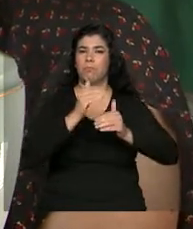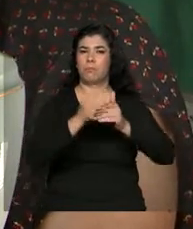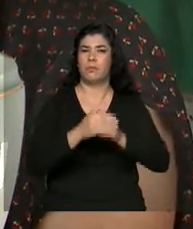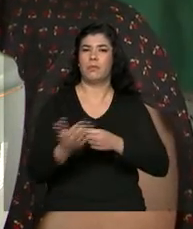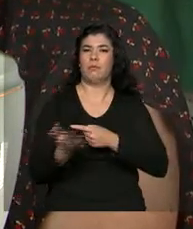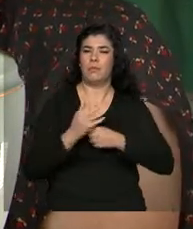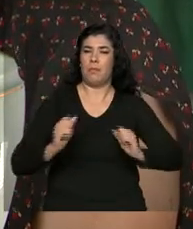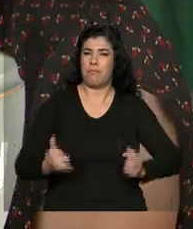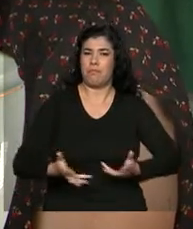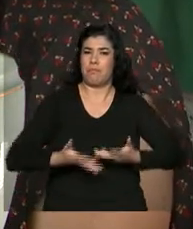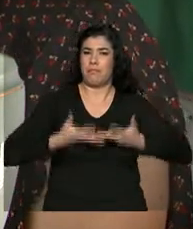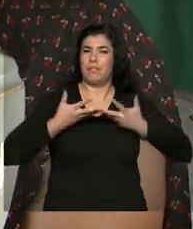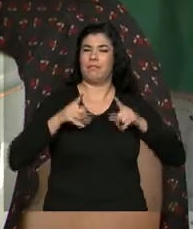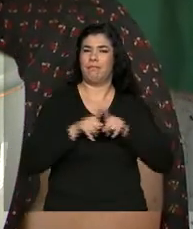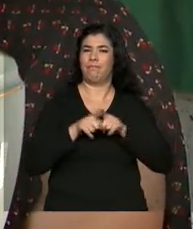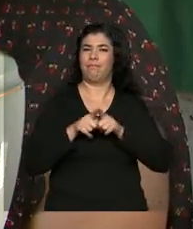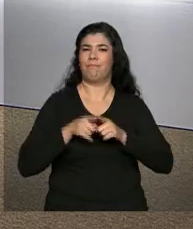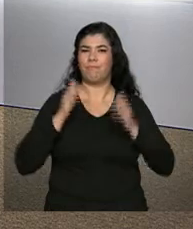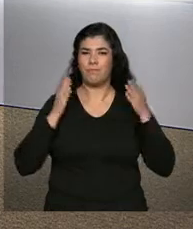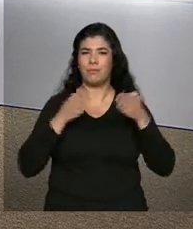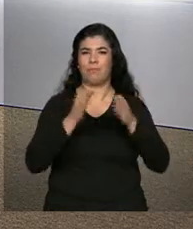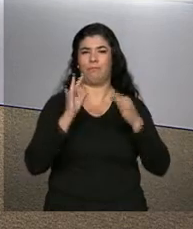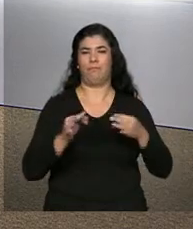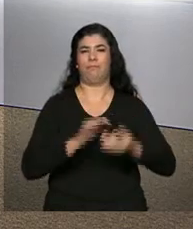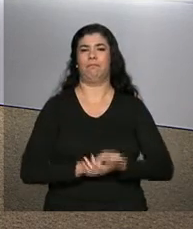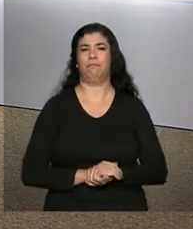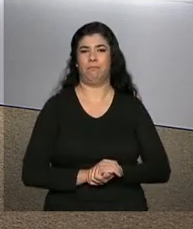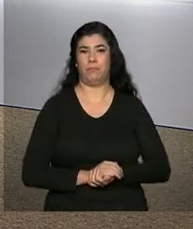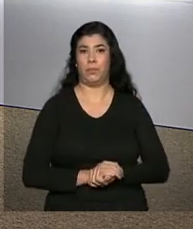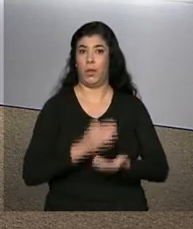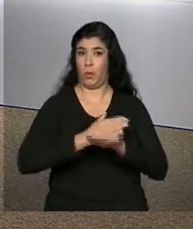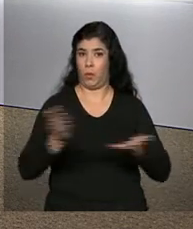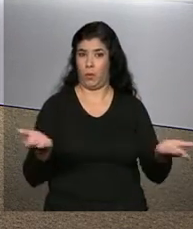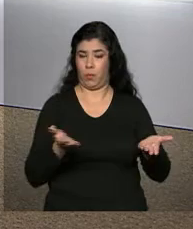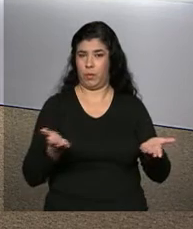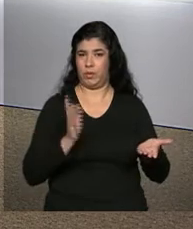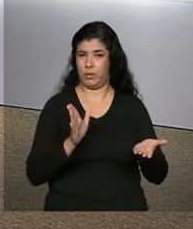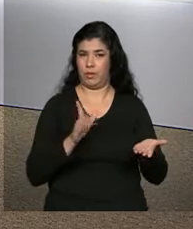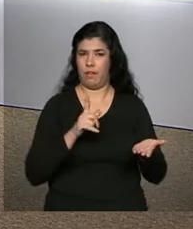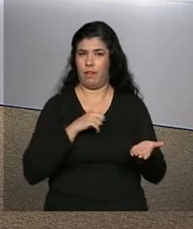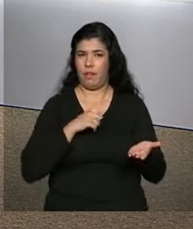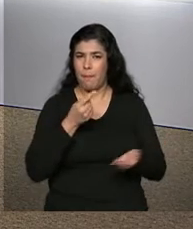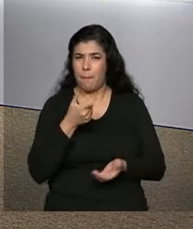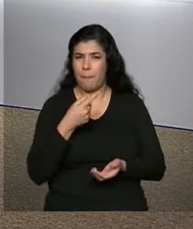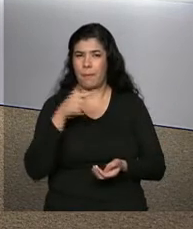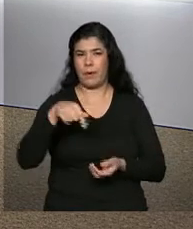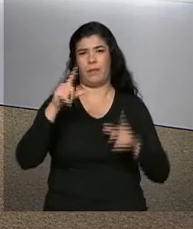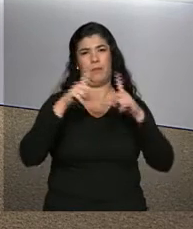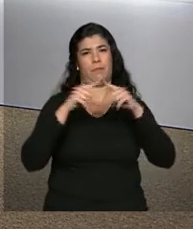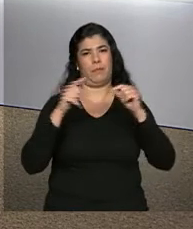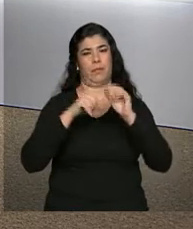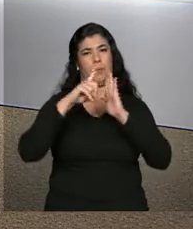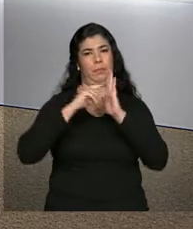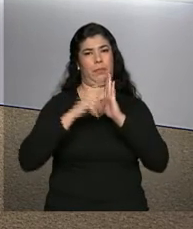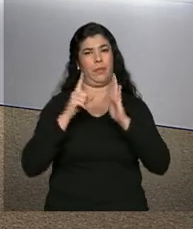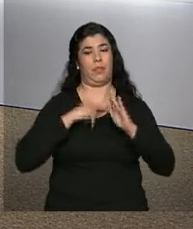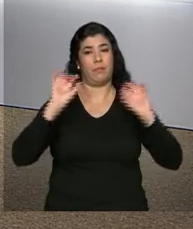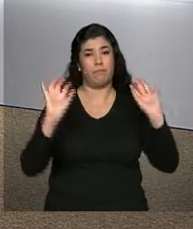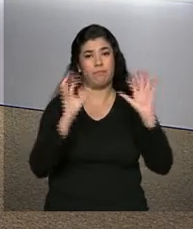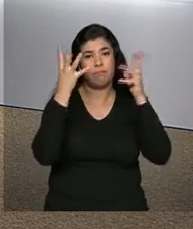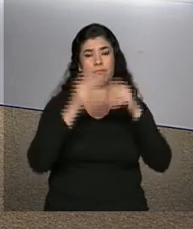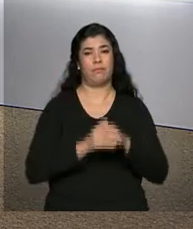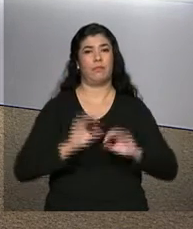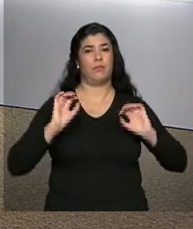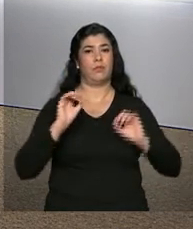autoestima para você, que você está no caminho certo. E começa daqui a pouco no Palácio do Planalto, aqui em Brasília, uma cerimônia que